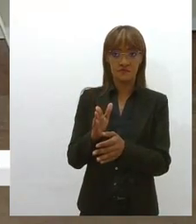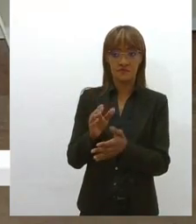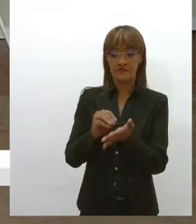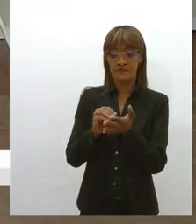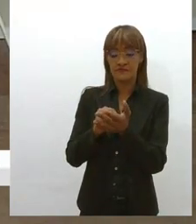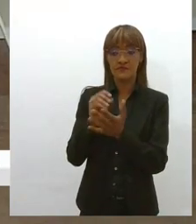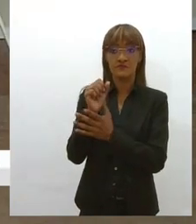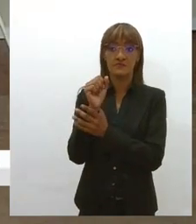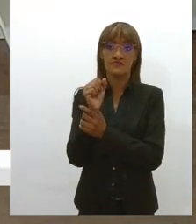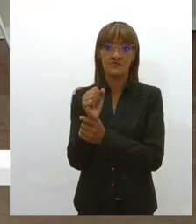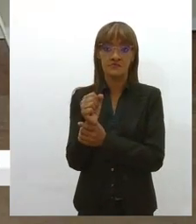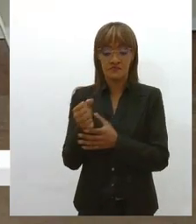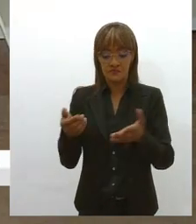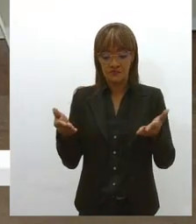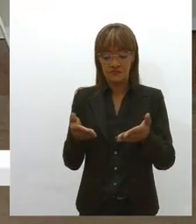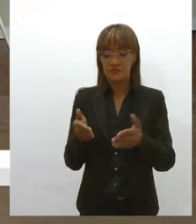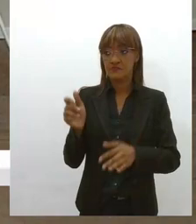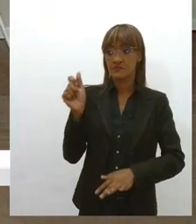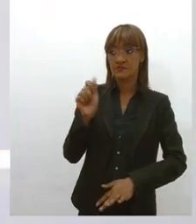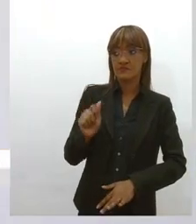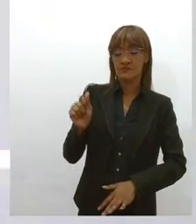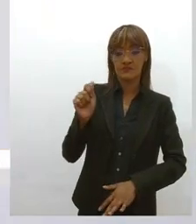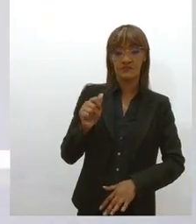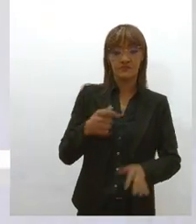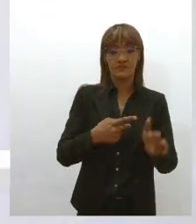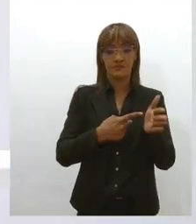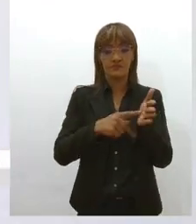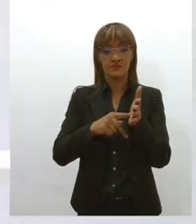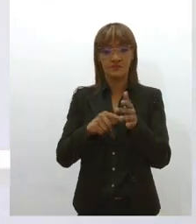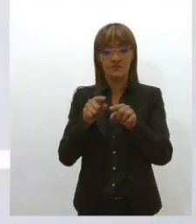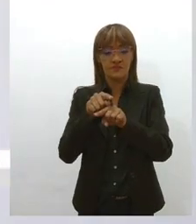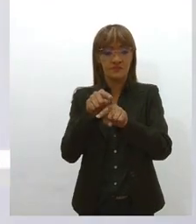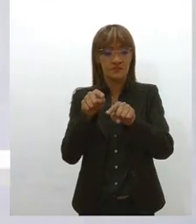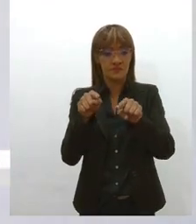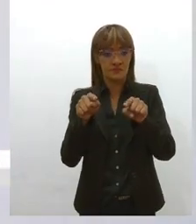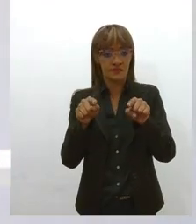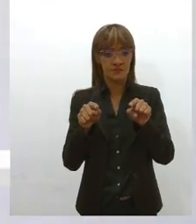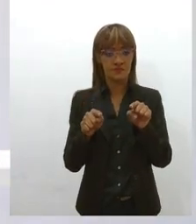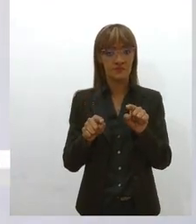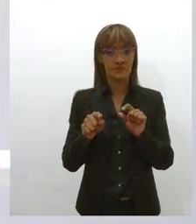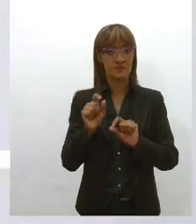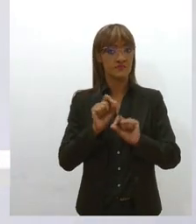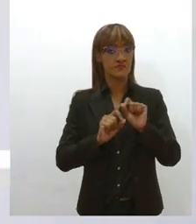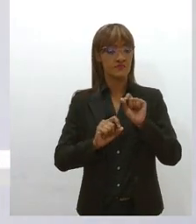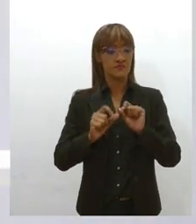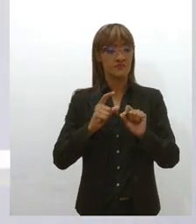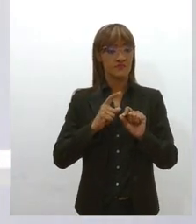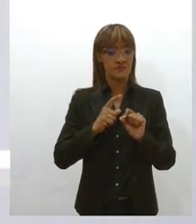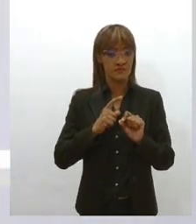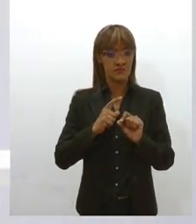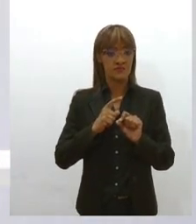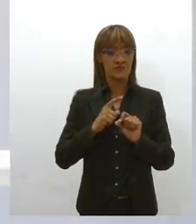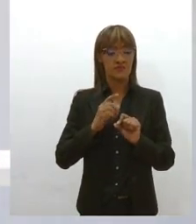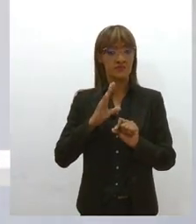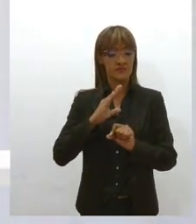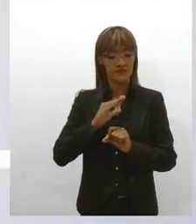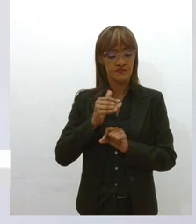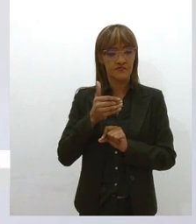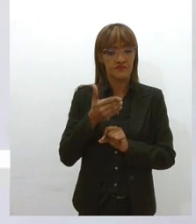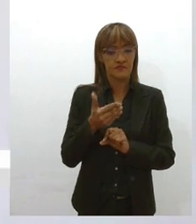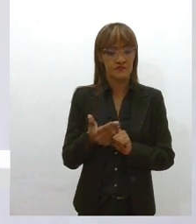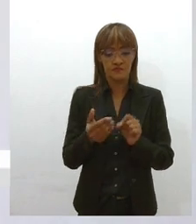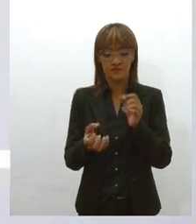essas associações sindicais, onde os trabalhadores se aglutinam, reúnem forças, criam